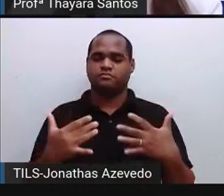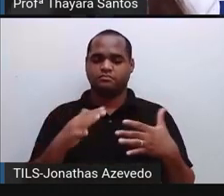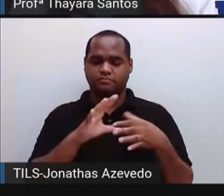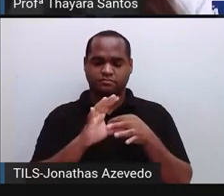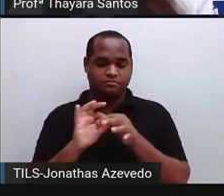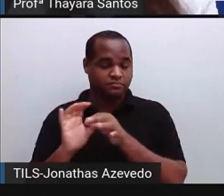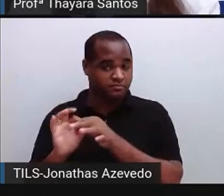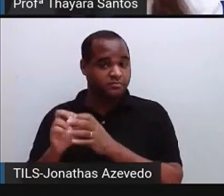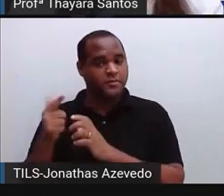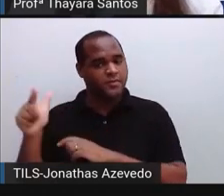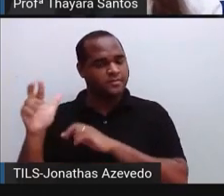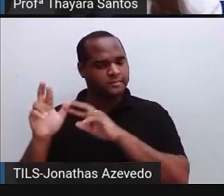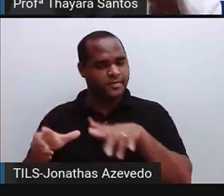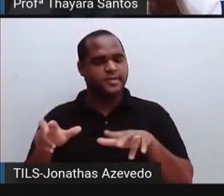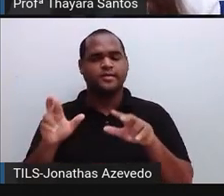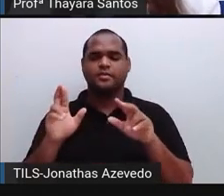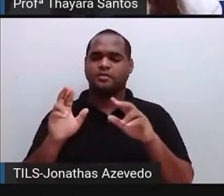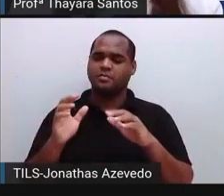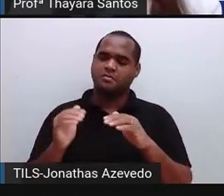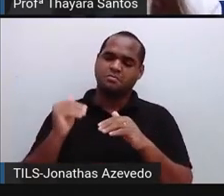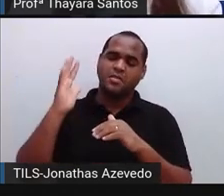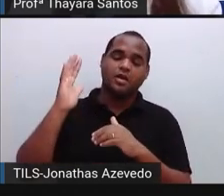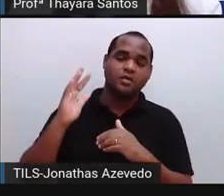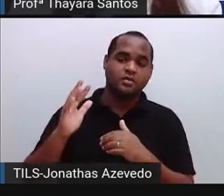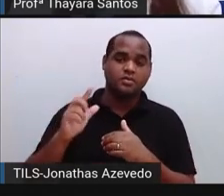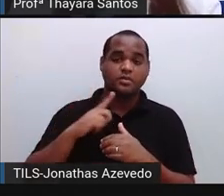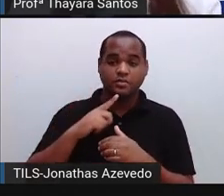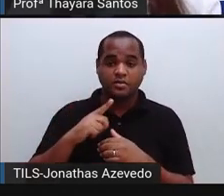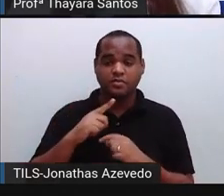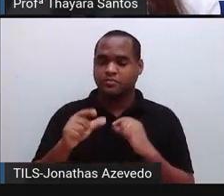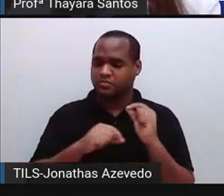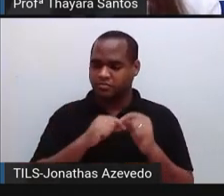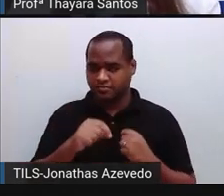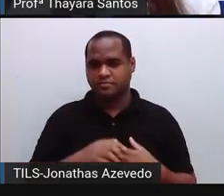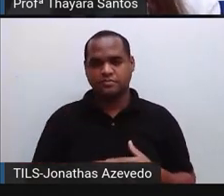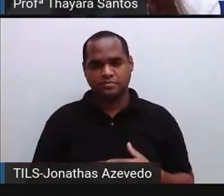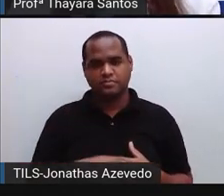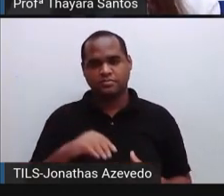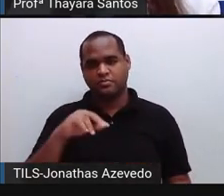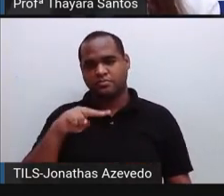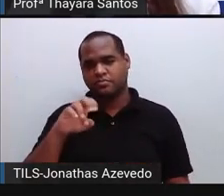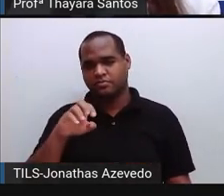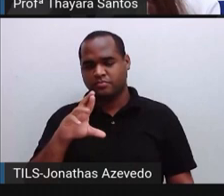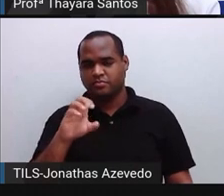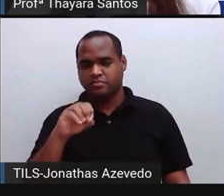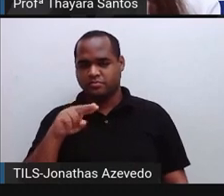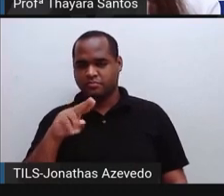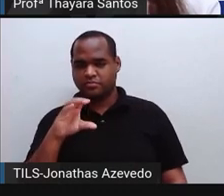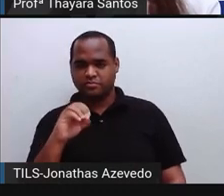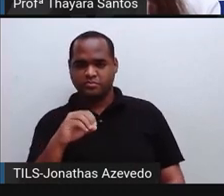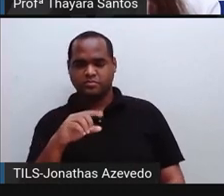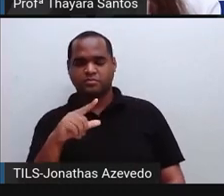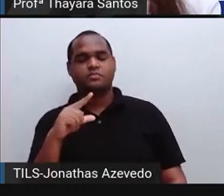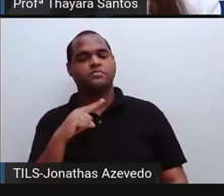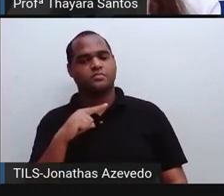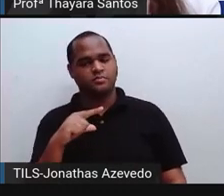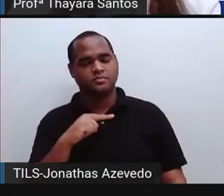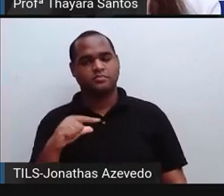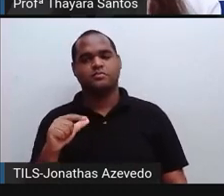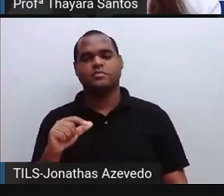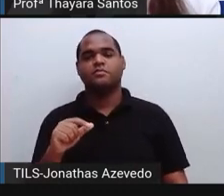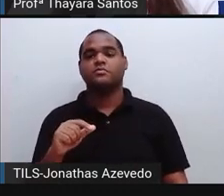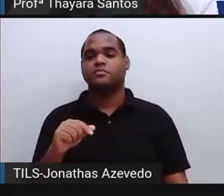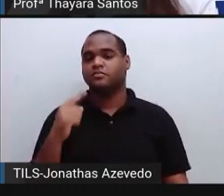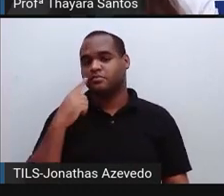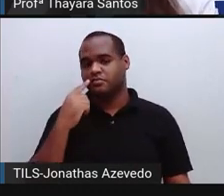forma diferente, é maior, mas também é um neurônio. Então, essa região aqui do terminal do axônio de um neurônio